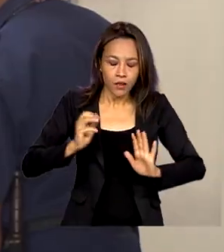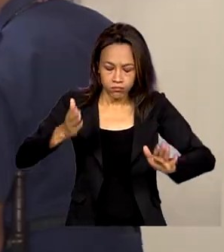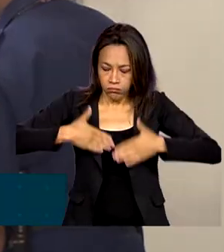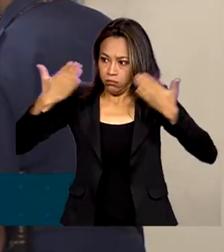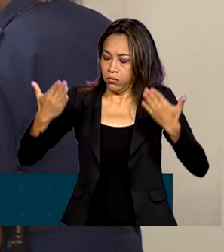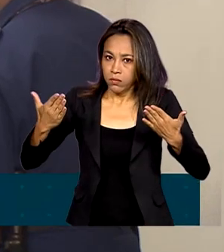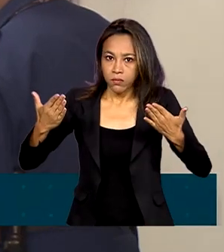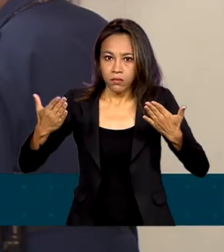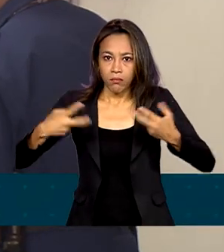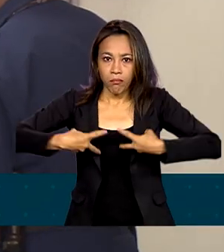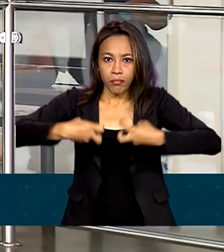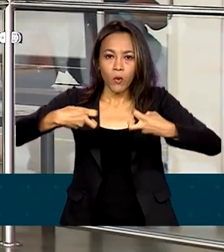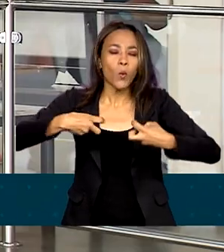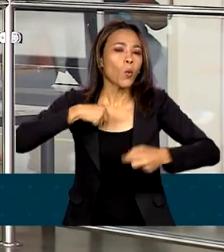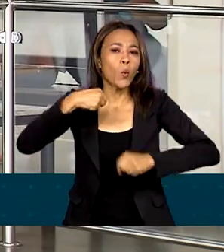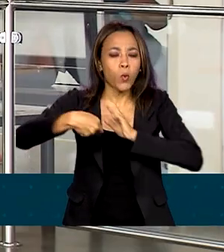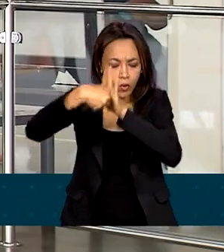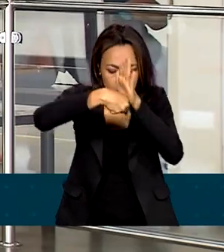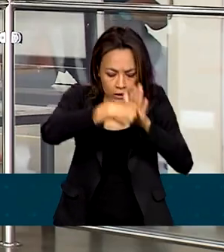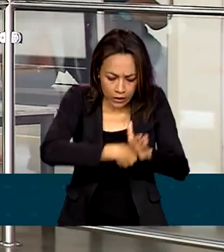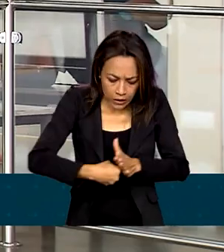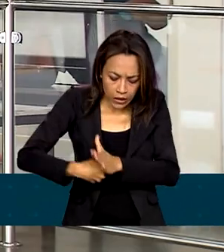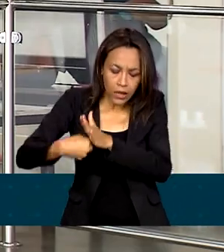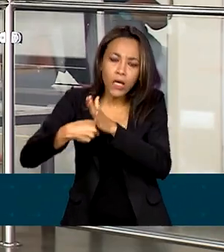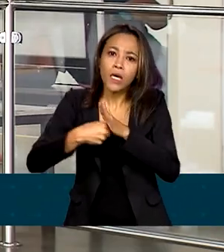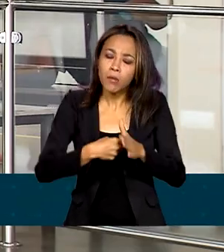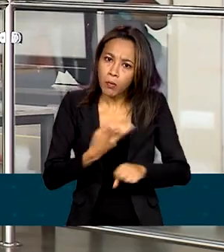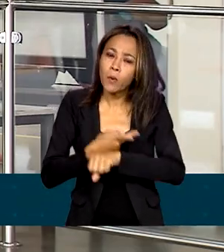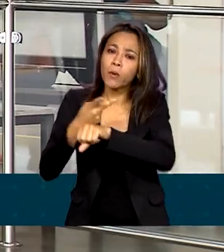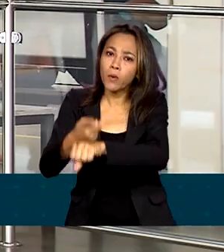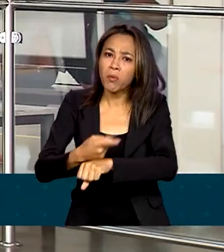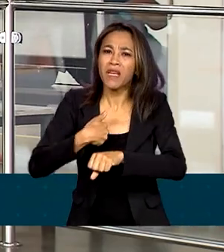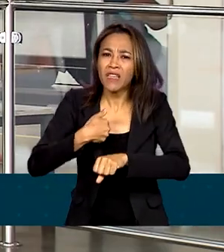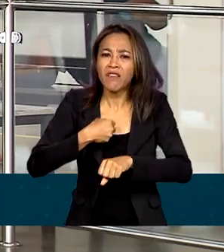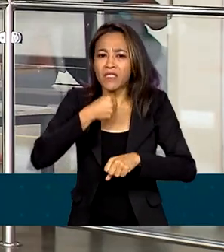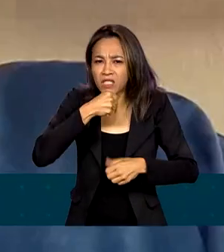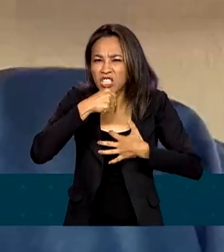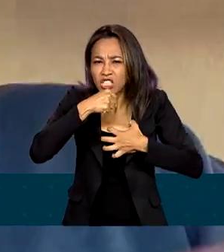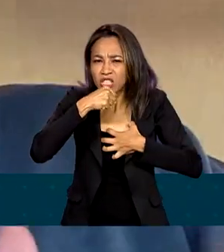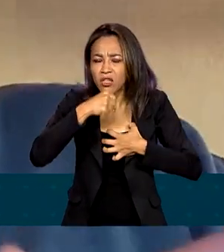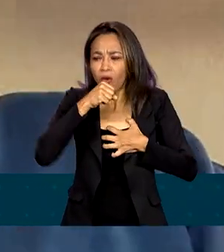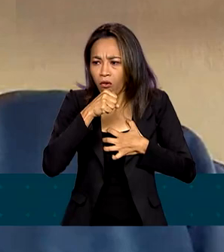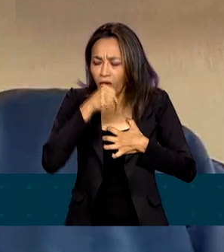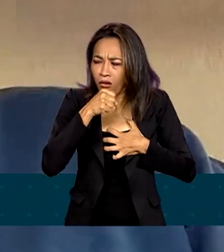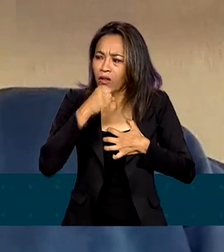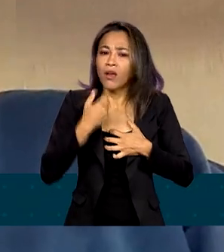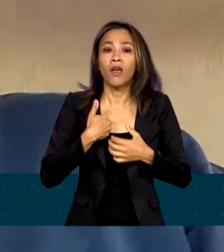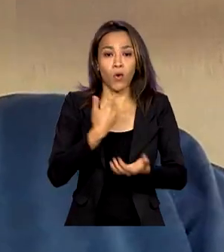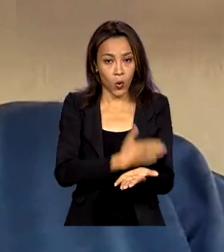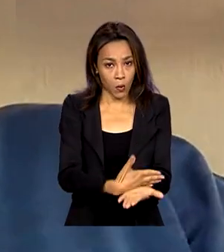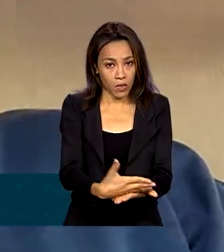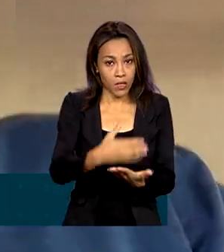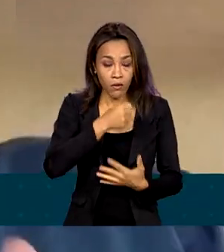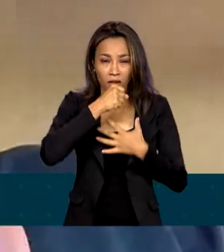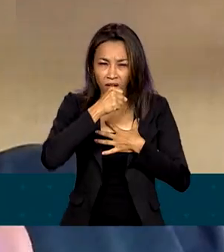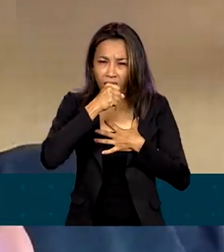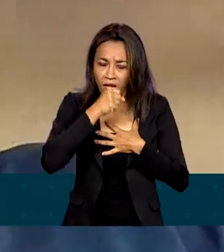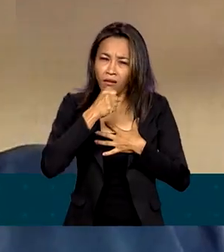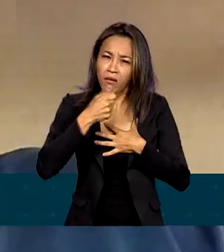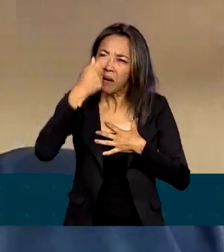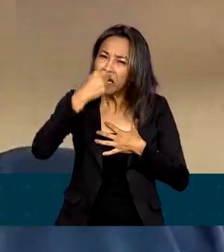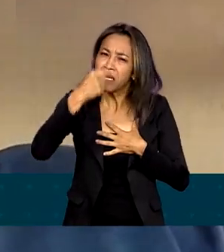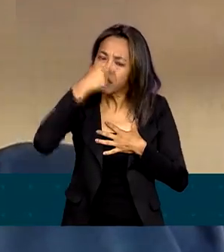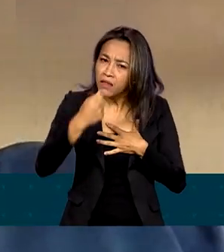susto quando, há alguns anos, procurou médico com sintomas de gripe. Comecei com a gripe. Aí